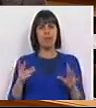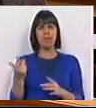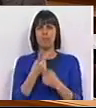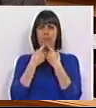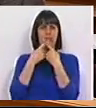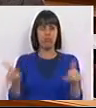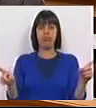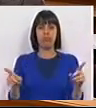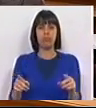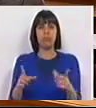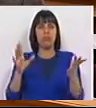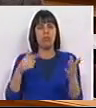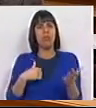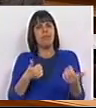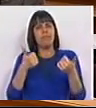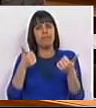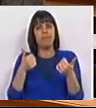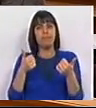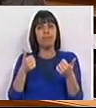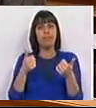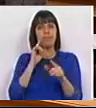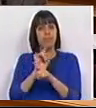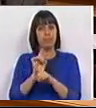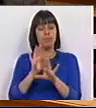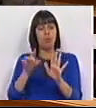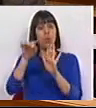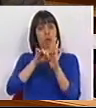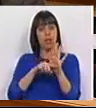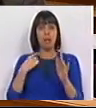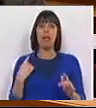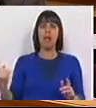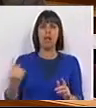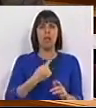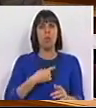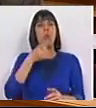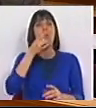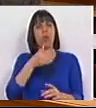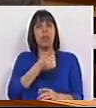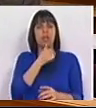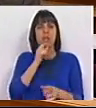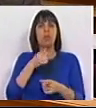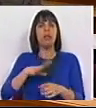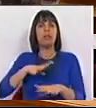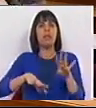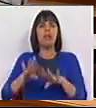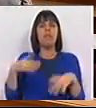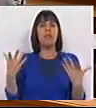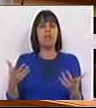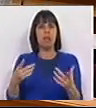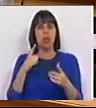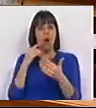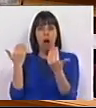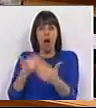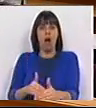coisas distintas. Vamos deixar, vamos deixar ao critério de cada um, um dia decidir o que querem fazer. Não vamos